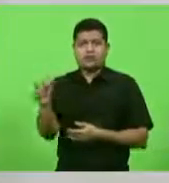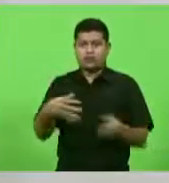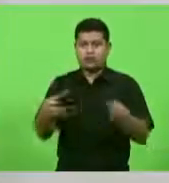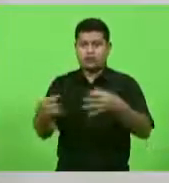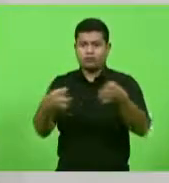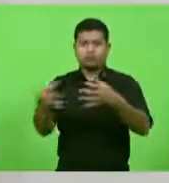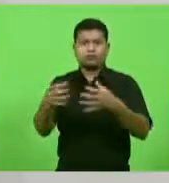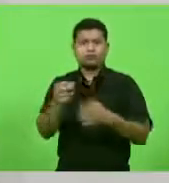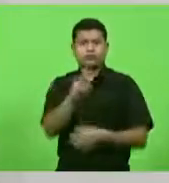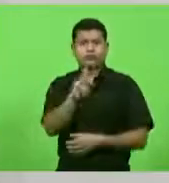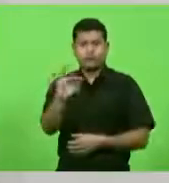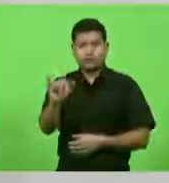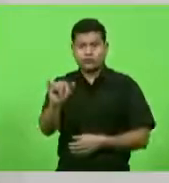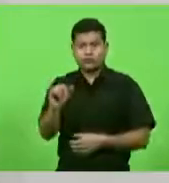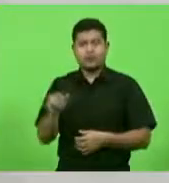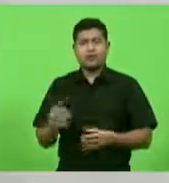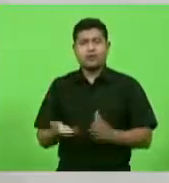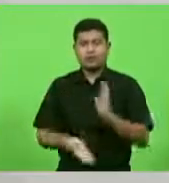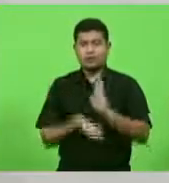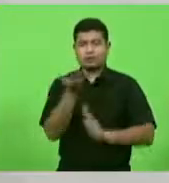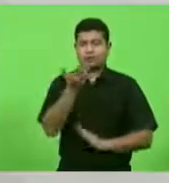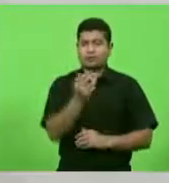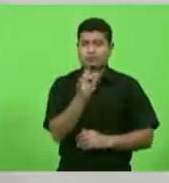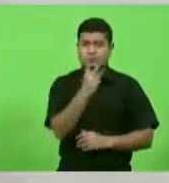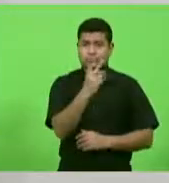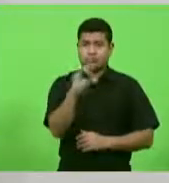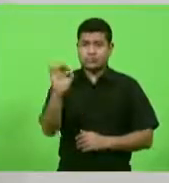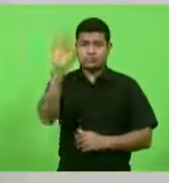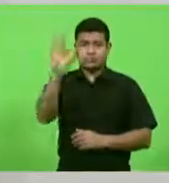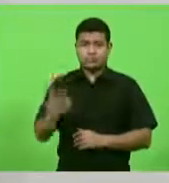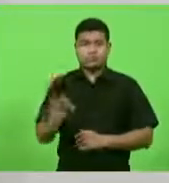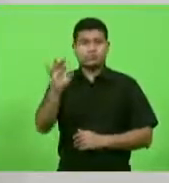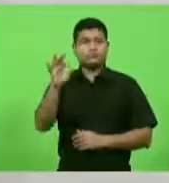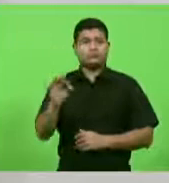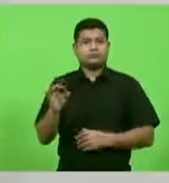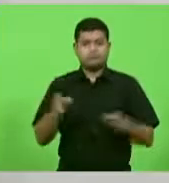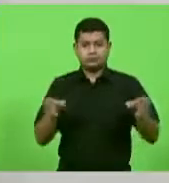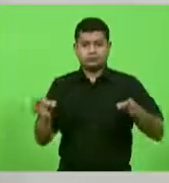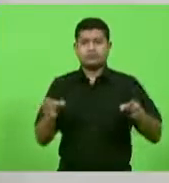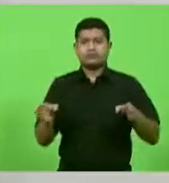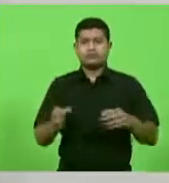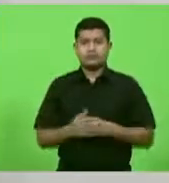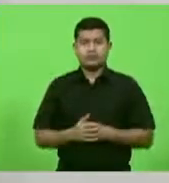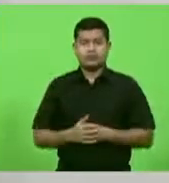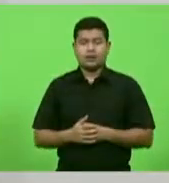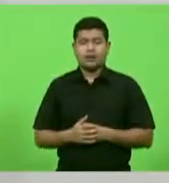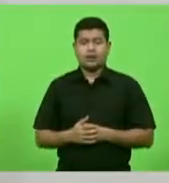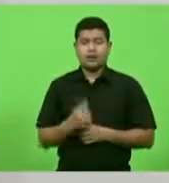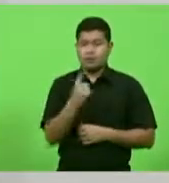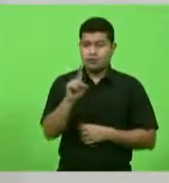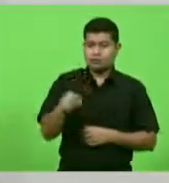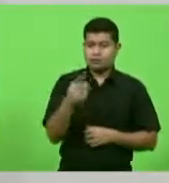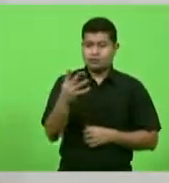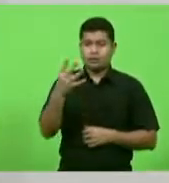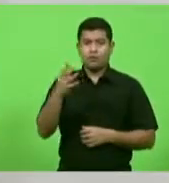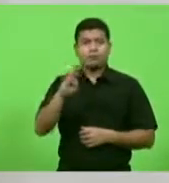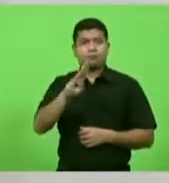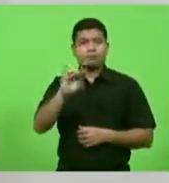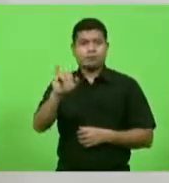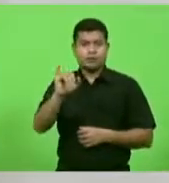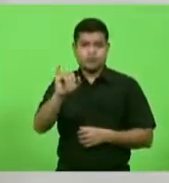durante esse período o número de leitos de UTI. Cerca de 1,4 bilhão